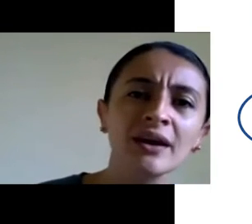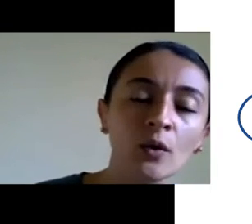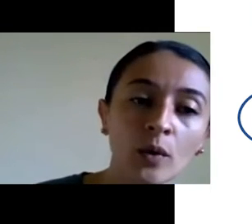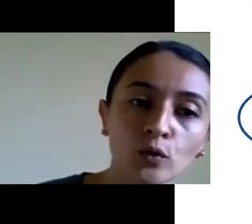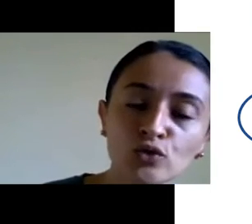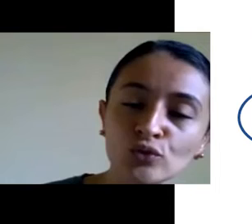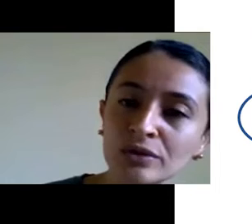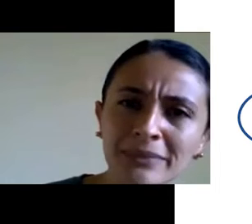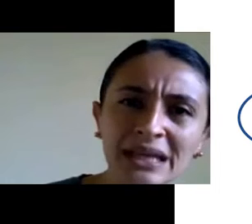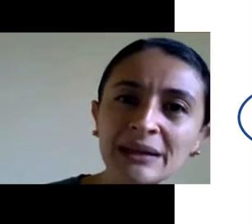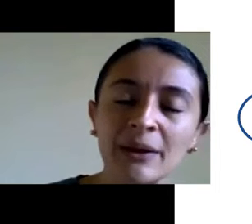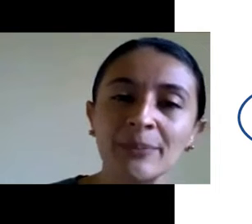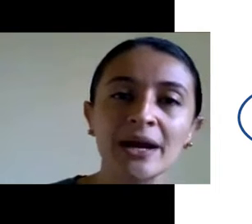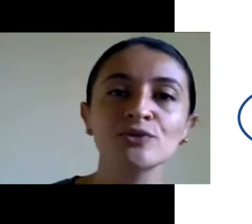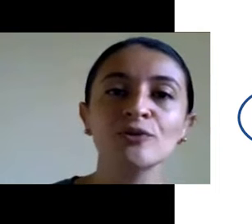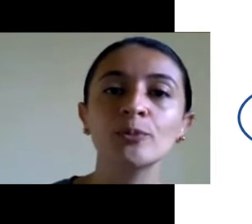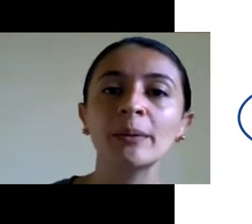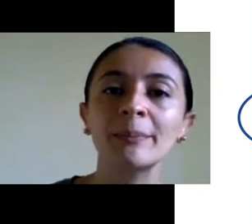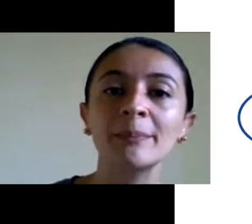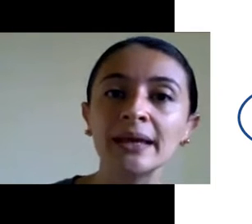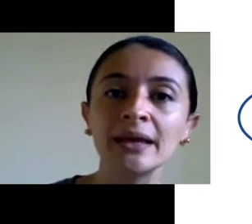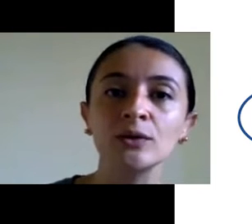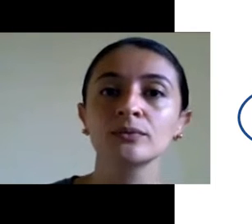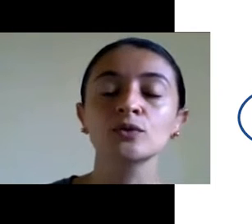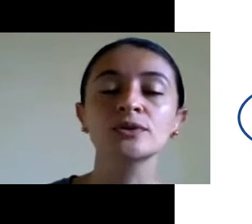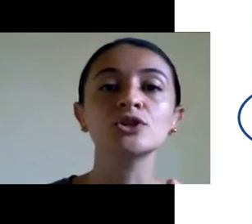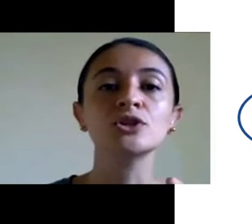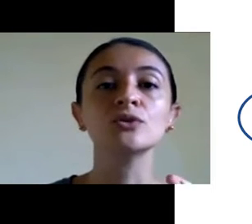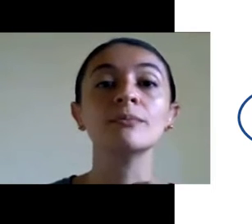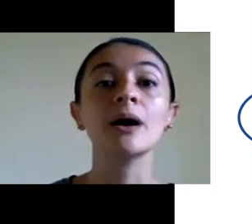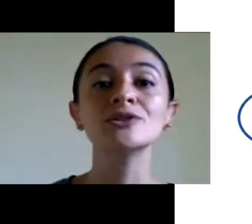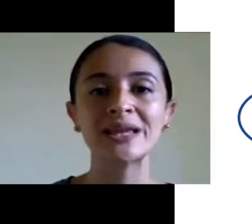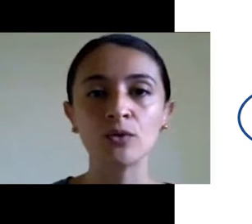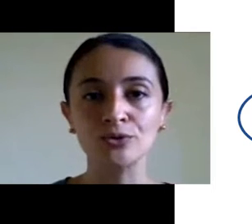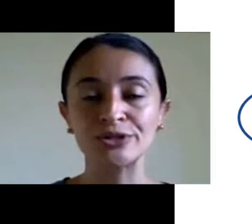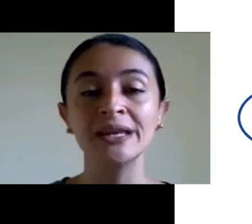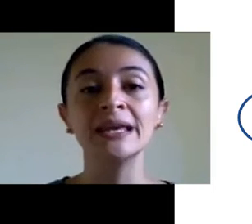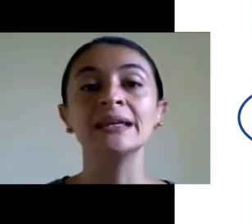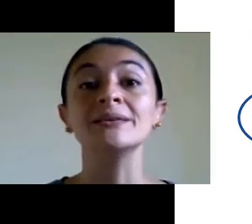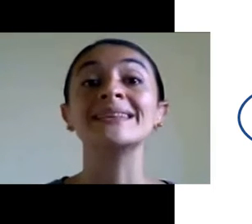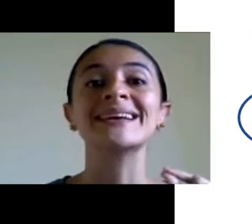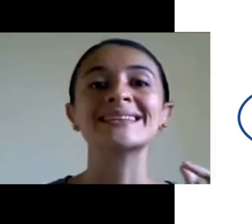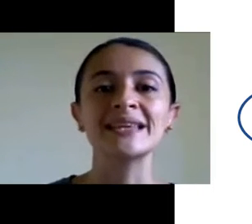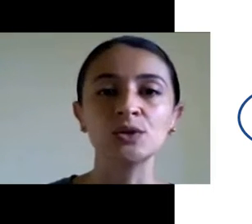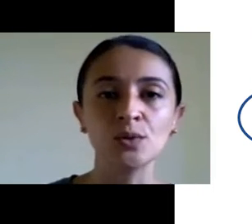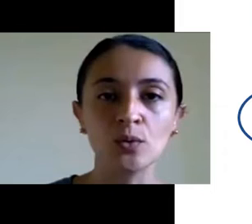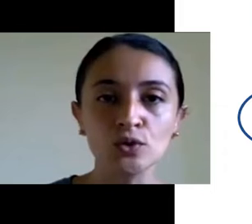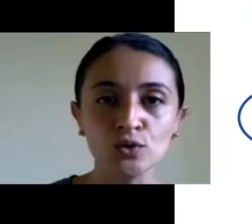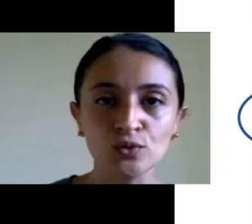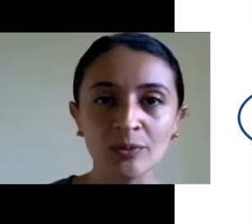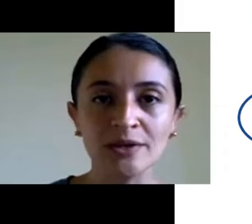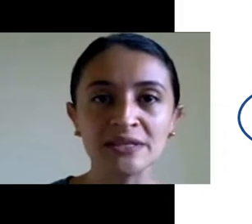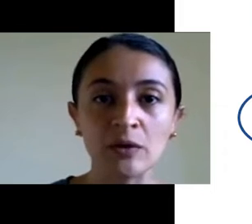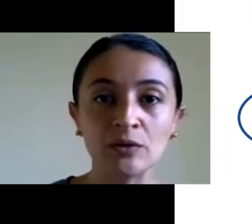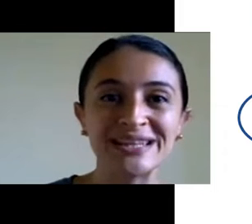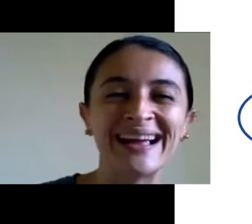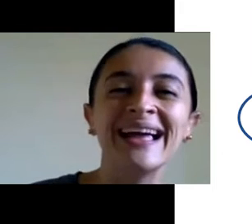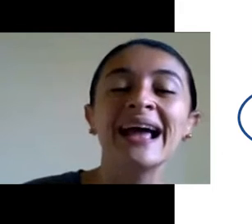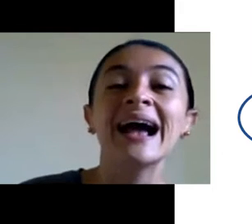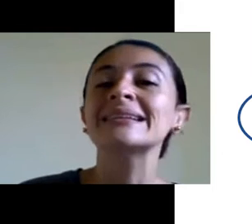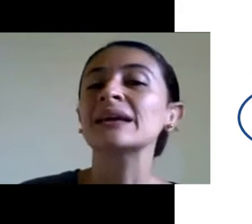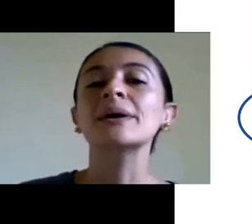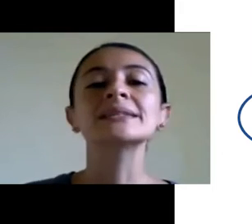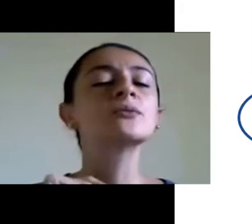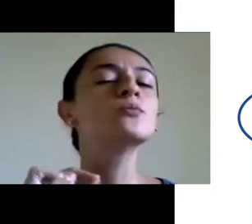uma consulta mínima pra resolver um problema pequeno. Tô sentindo mal-estar hoje. Então, ele tem acesso à consulta pra resolver esse mal